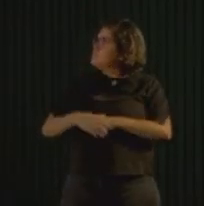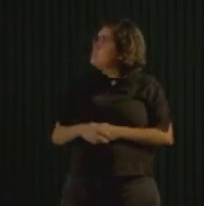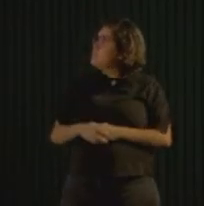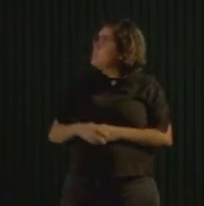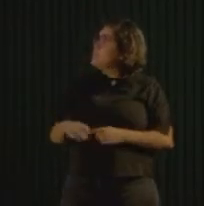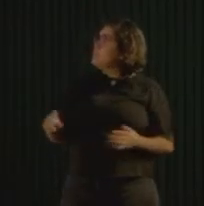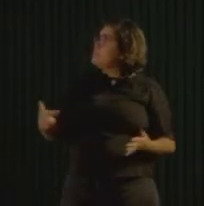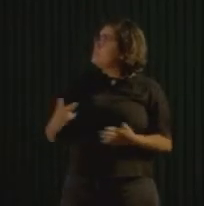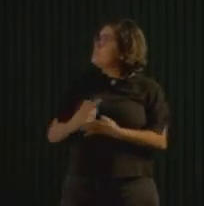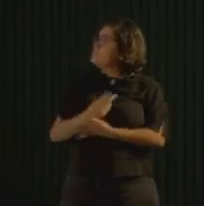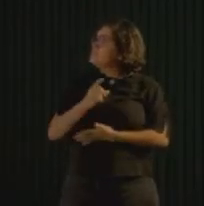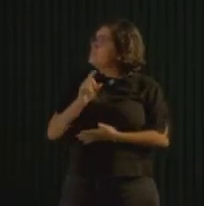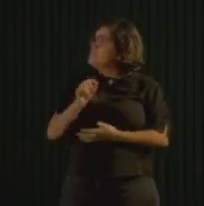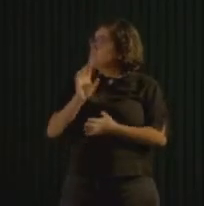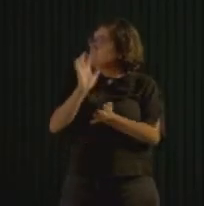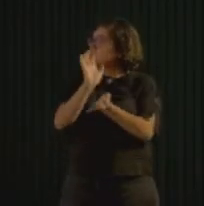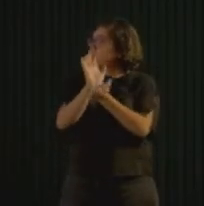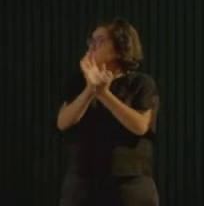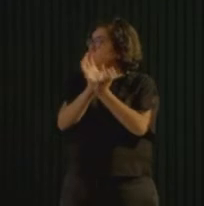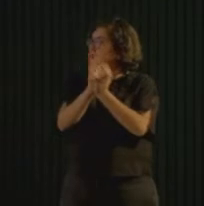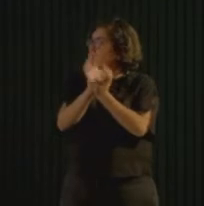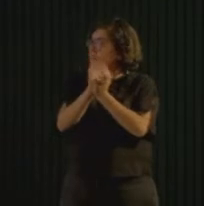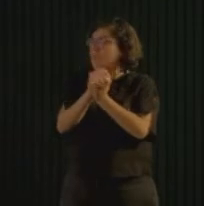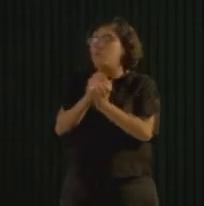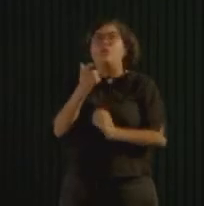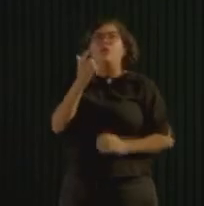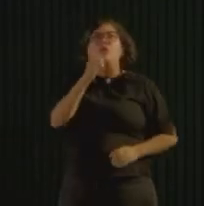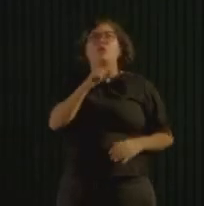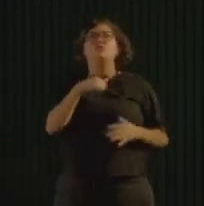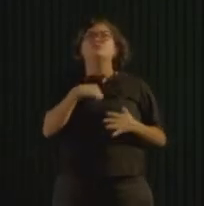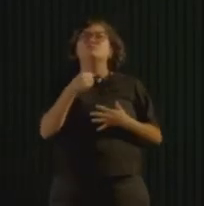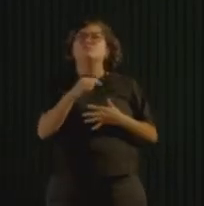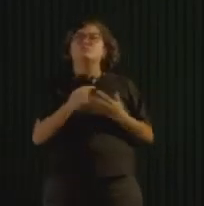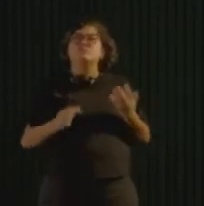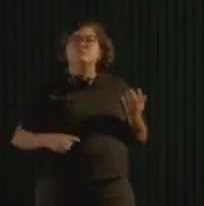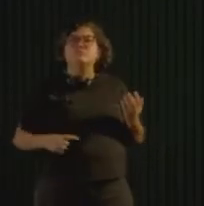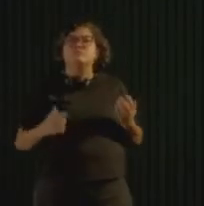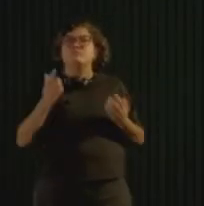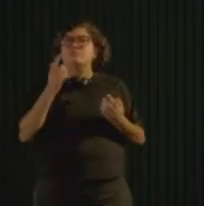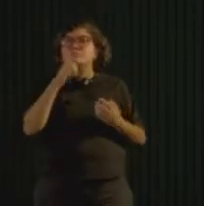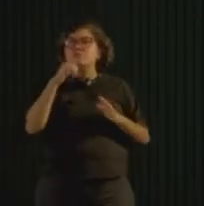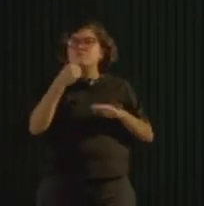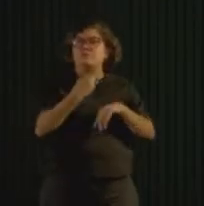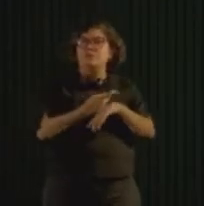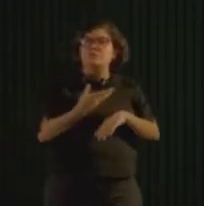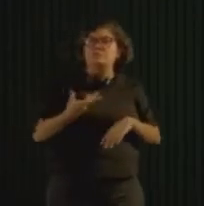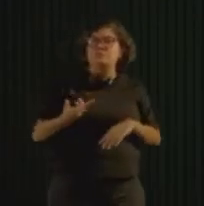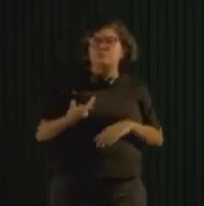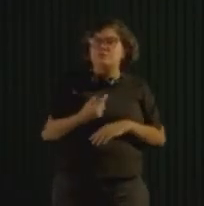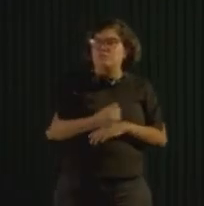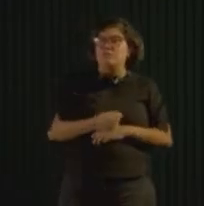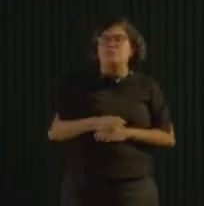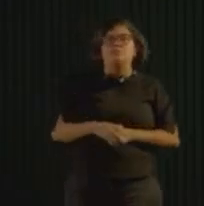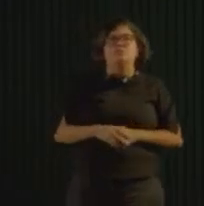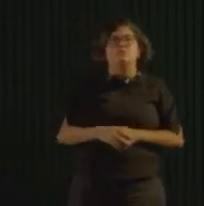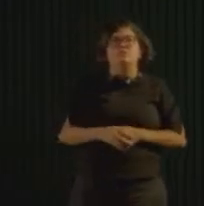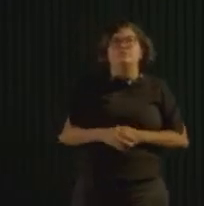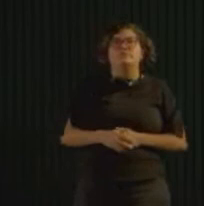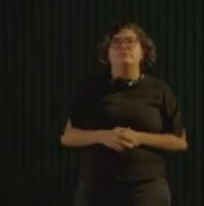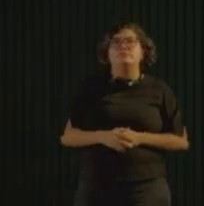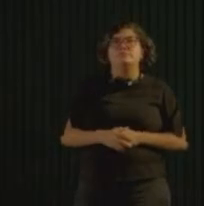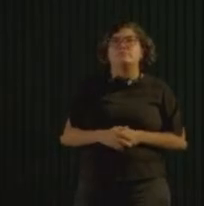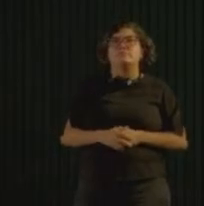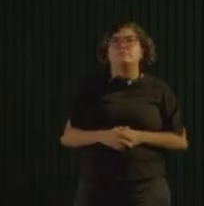aderiu ao movimento global Precious Plastic, que é o plástico precioso. E a gente, hoje, já vem